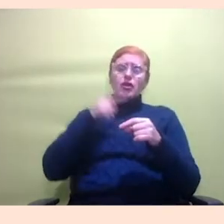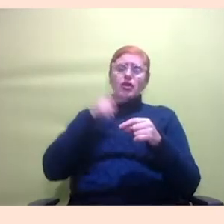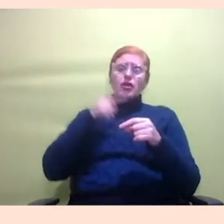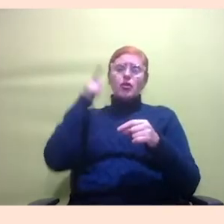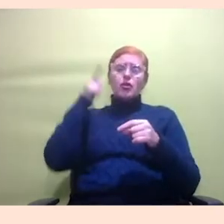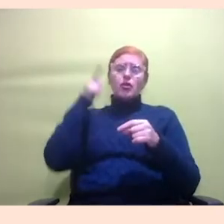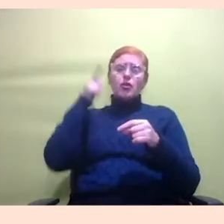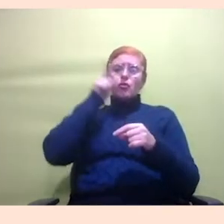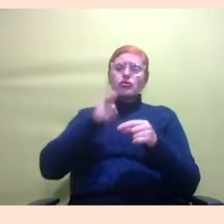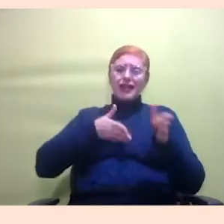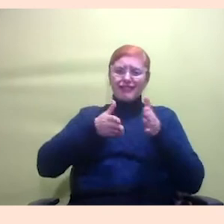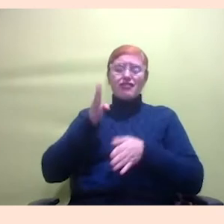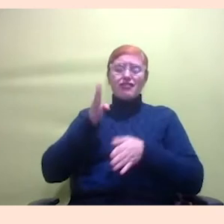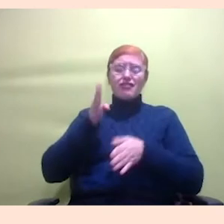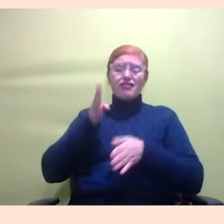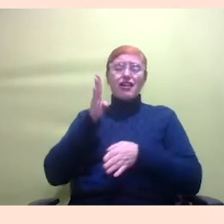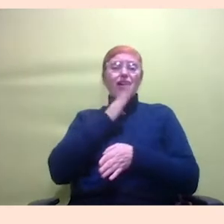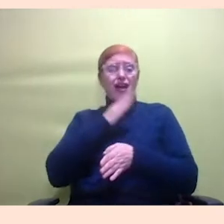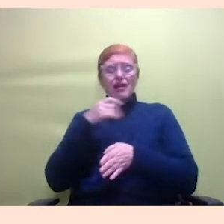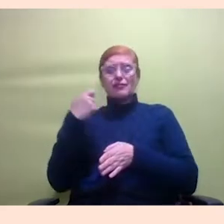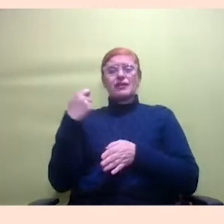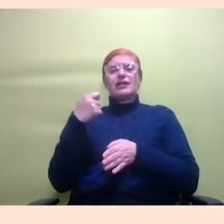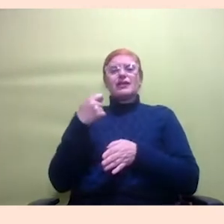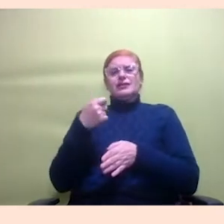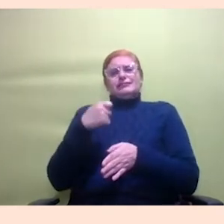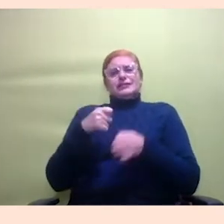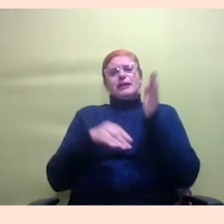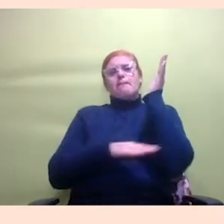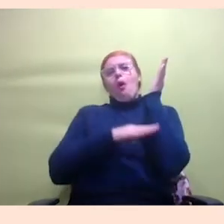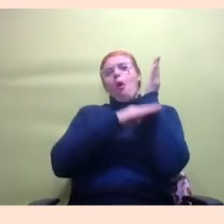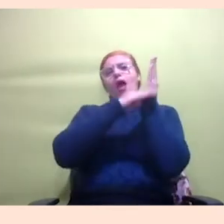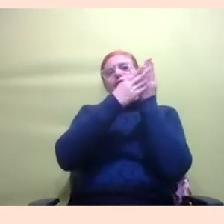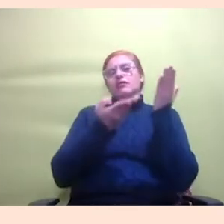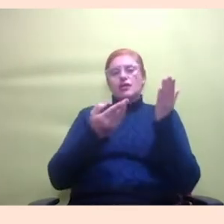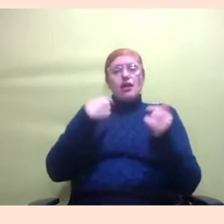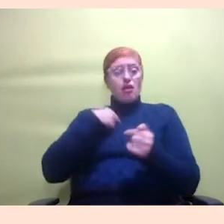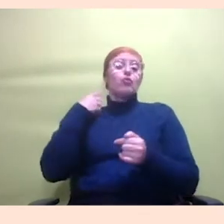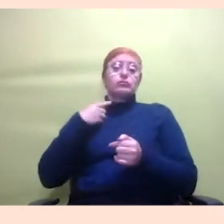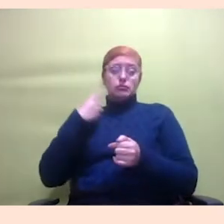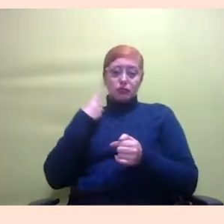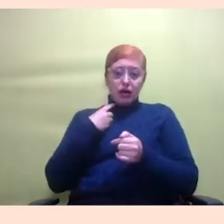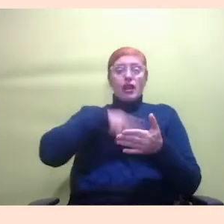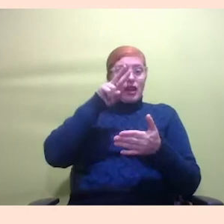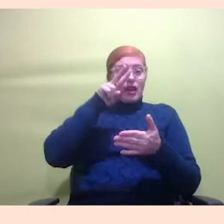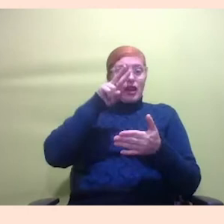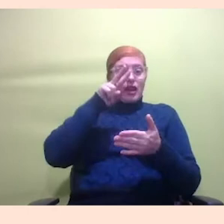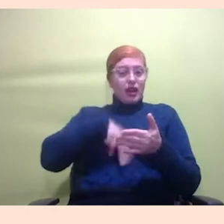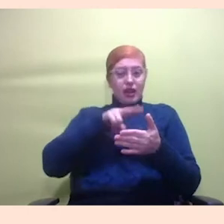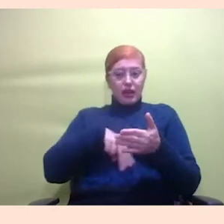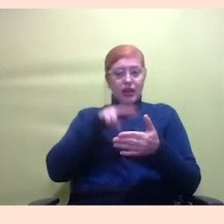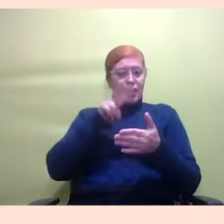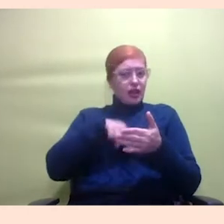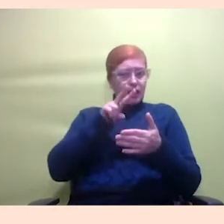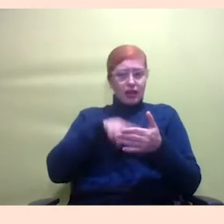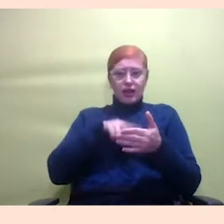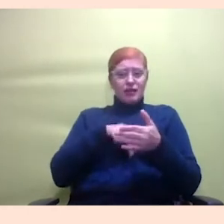né não dá para você enfim eu particularmente eu sou advogada e se eu disser a você que eu leio o lei eu leio o gente eu leio o lei como eu quero fazer uma petição eu não vou